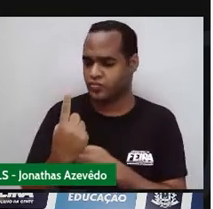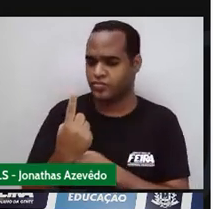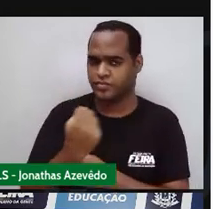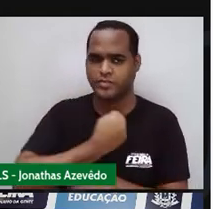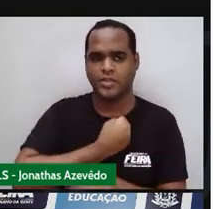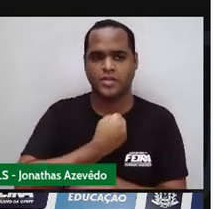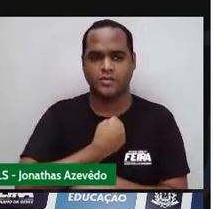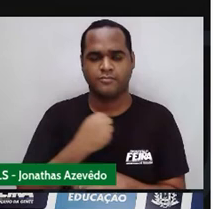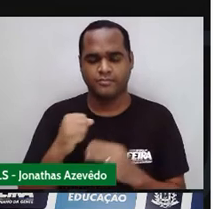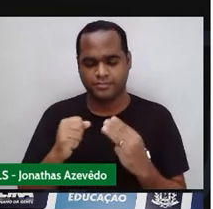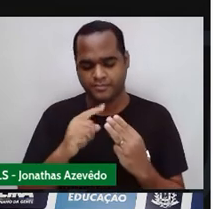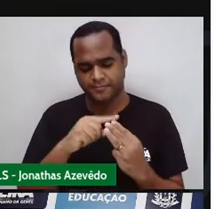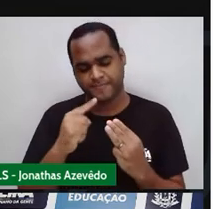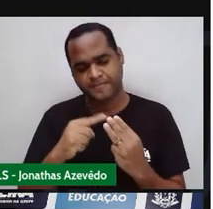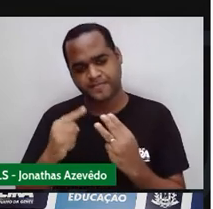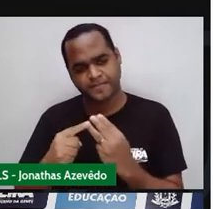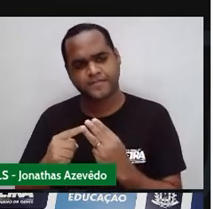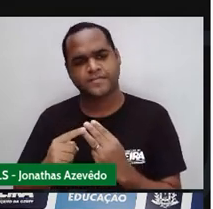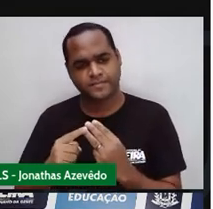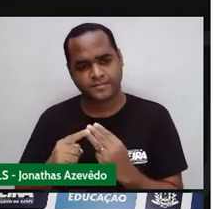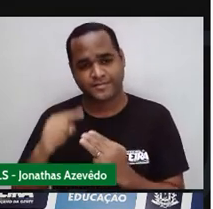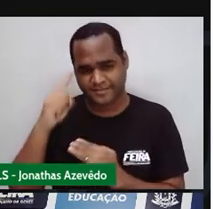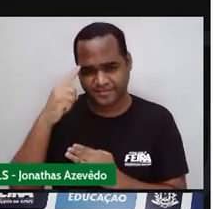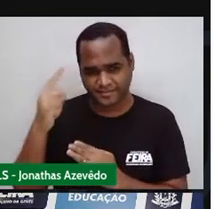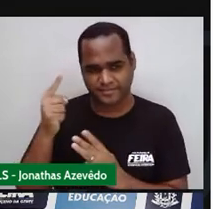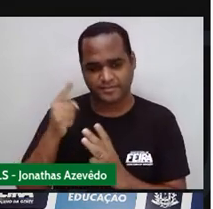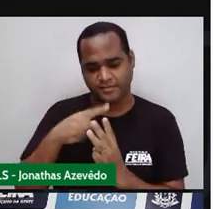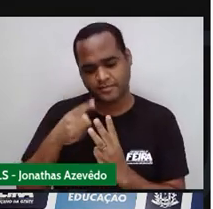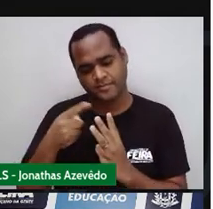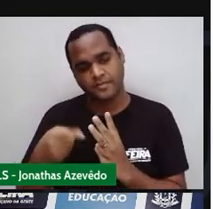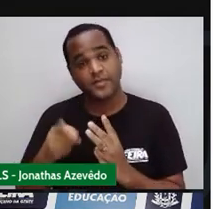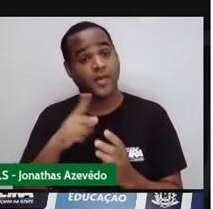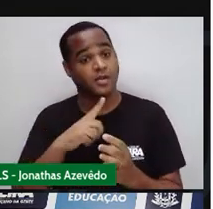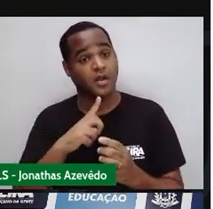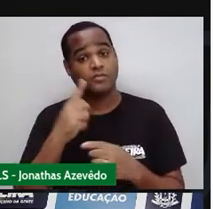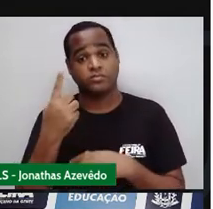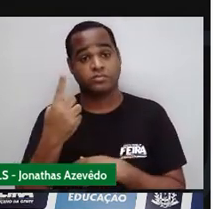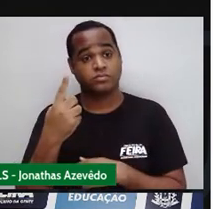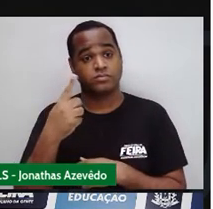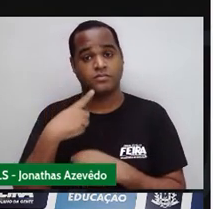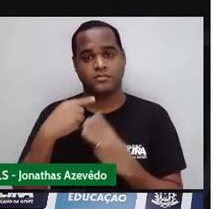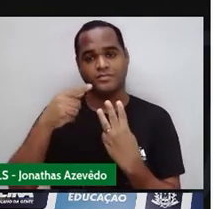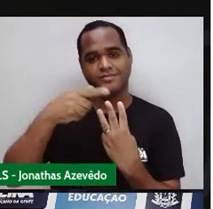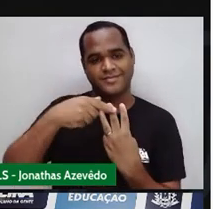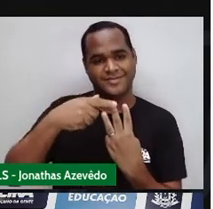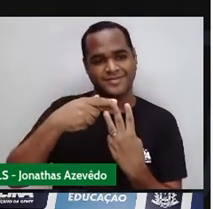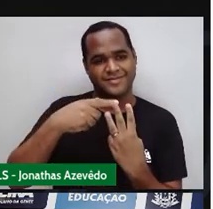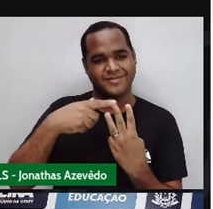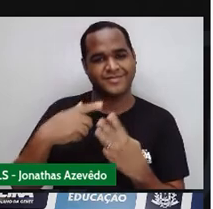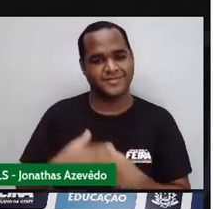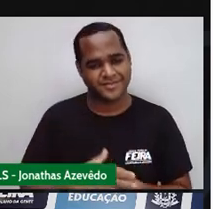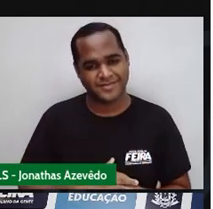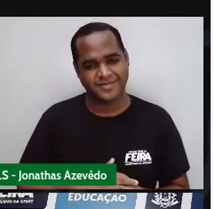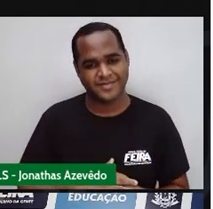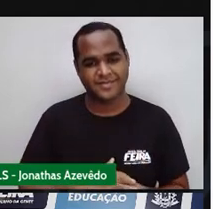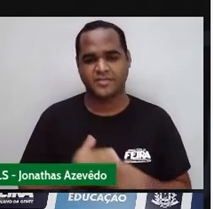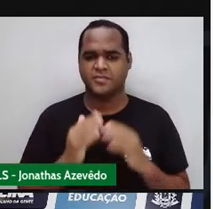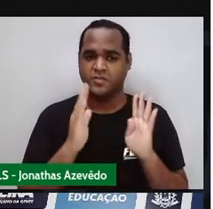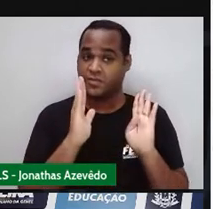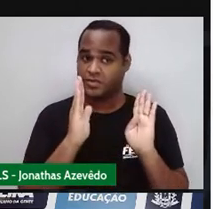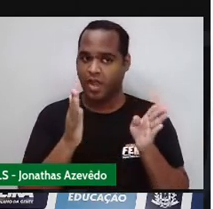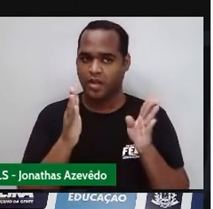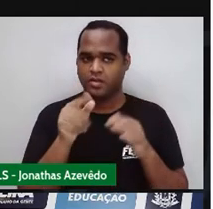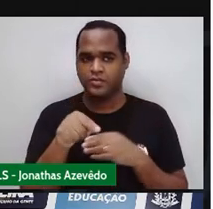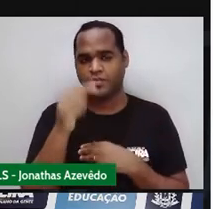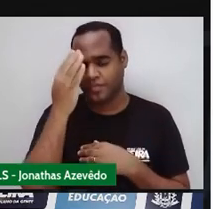Quando a gente escolhe Os três números consecutivos Tem um que fica no meio Olha só Deixa eu puxar a tela aqui Só pra você entender